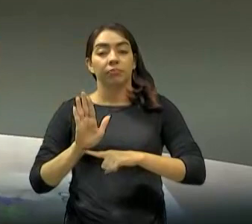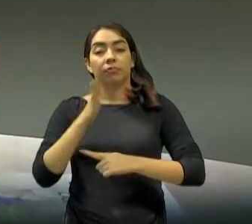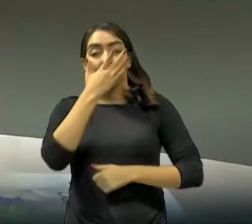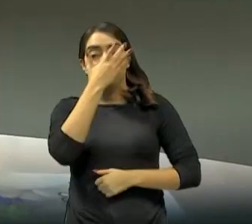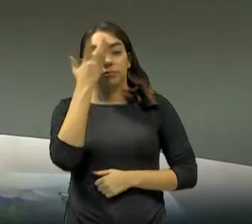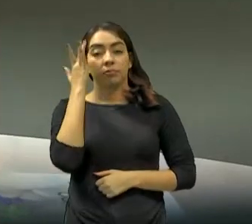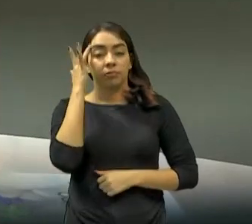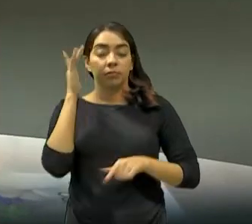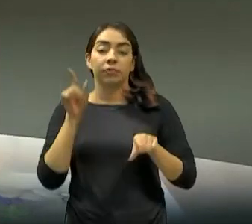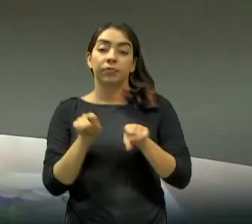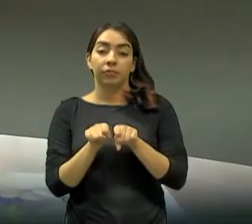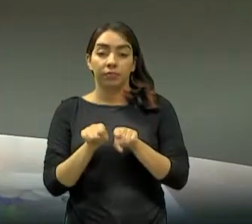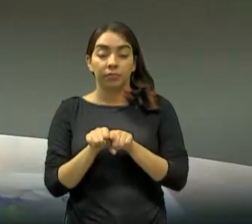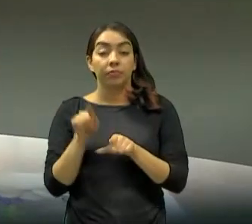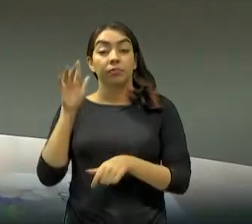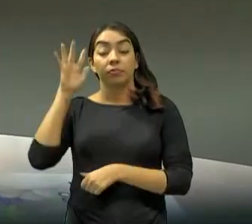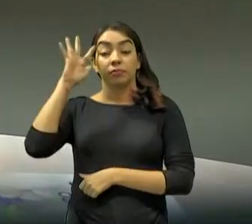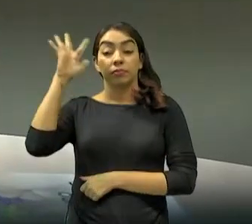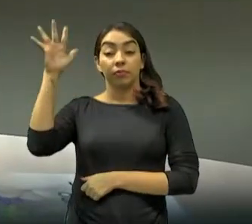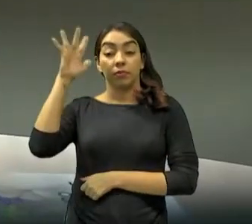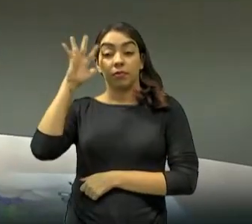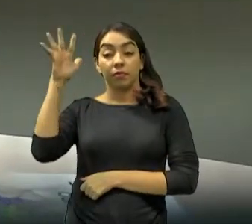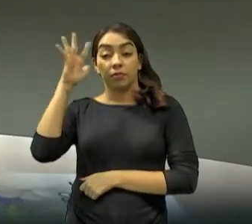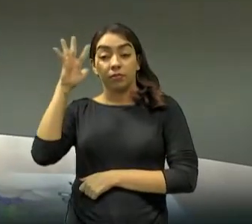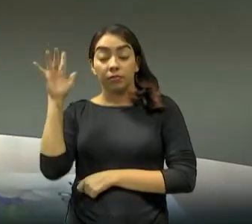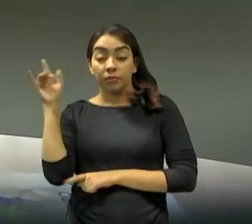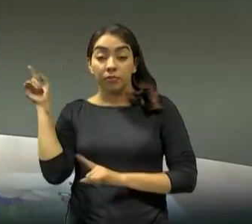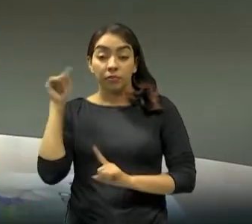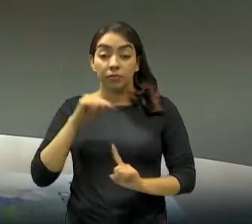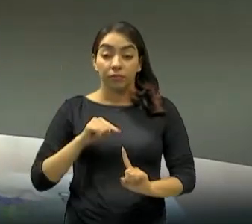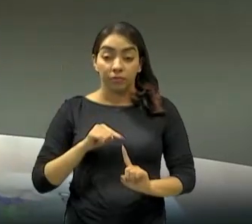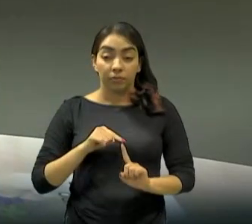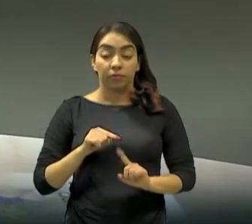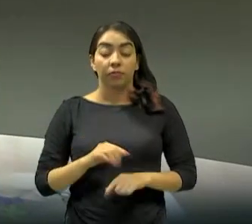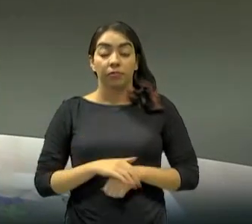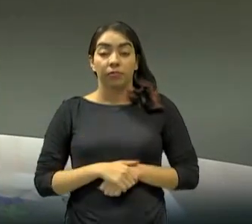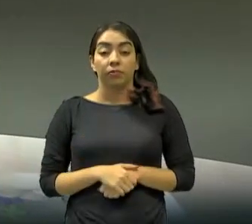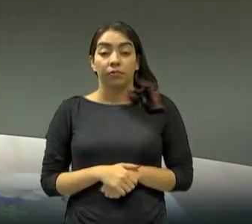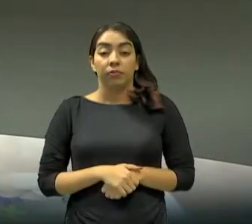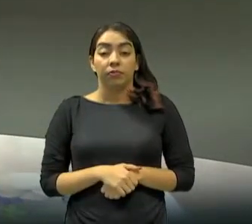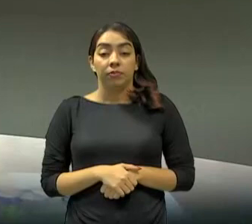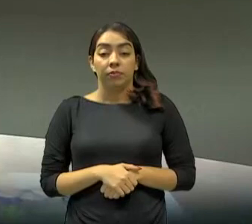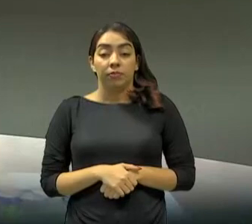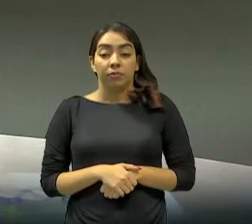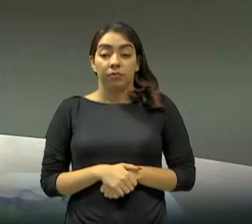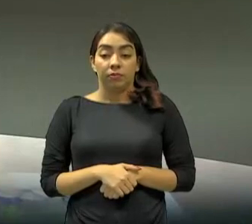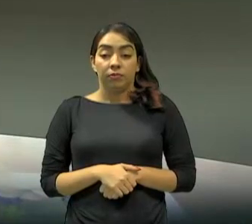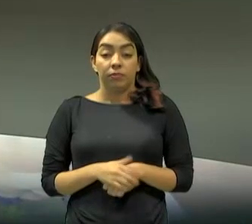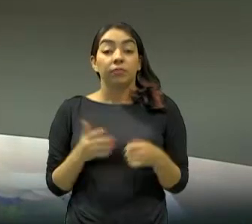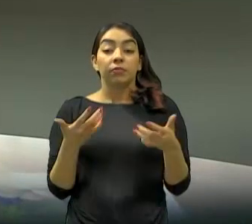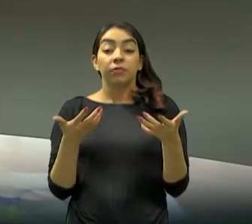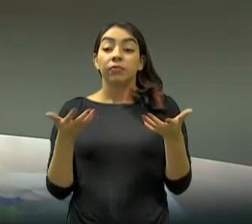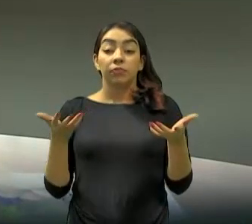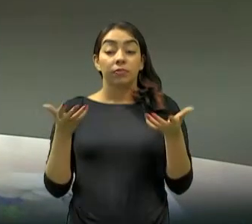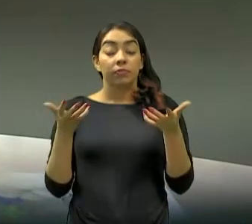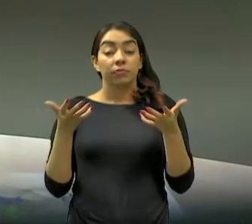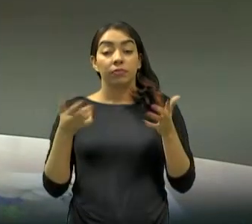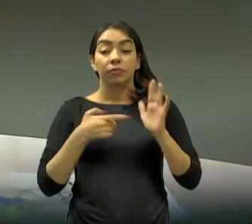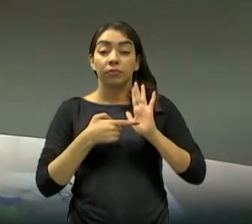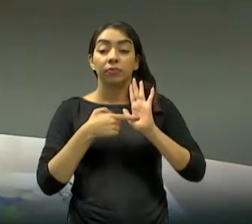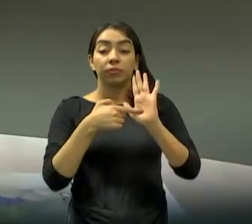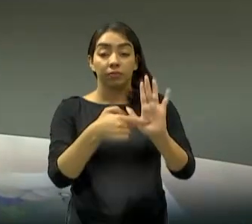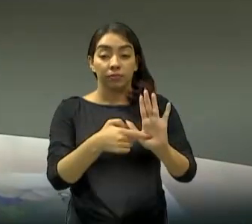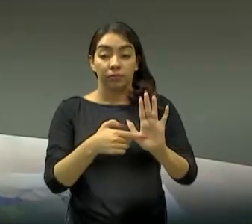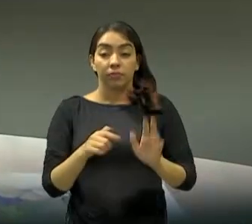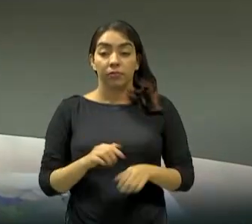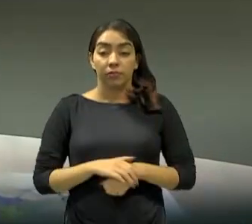das suas visões, das suas missões. Então, tudo isso, eu quis colocar agora, trazer, ou seja, no livro este ponto importante,